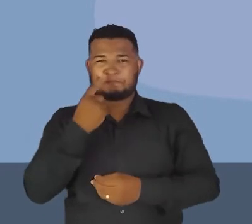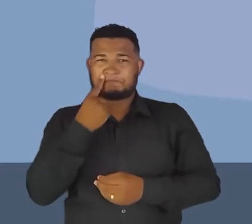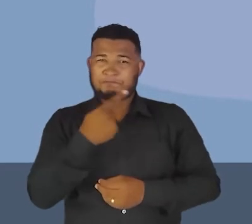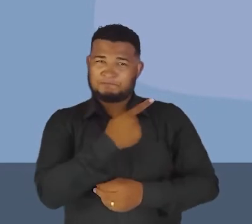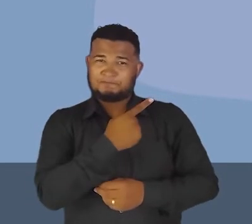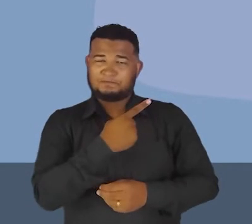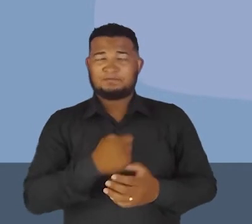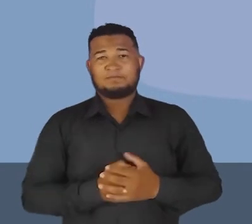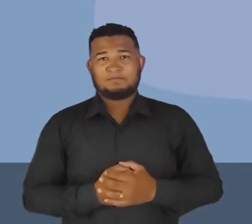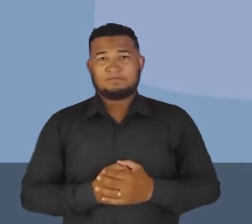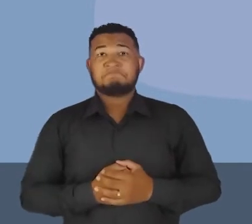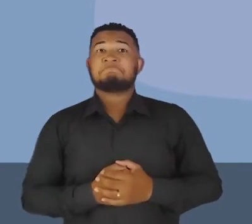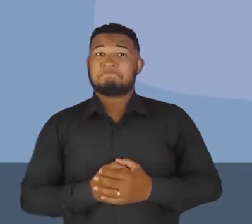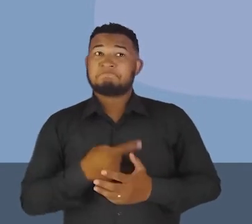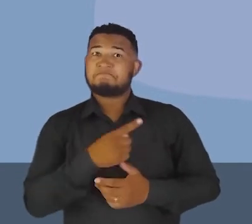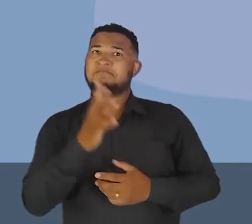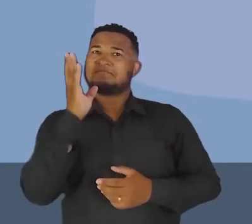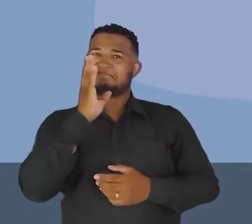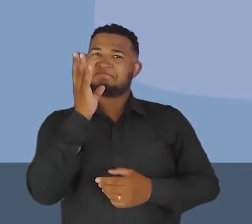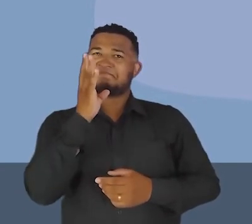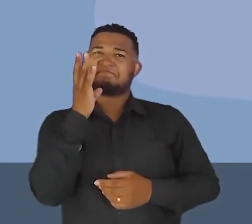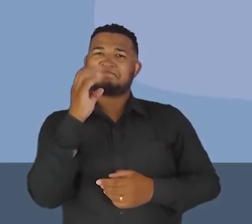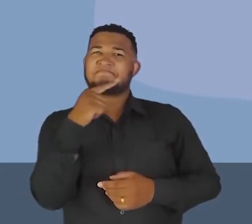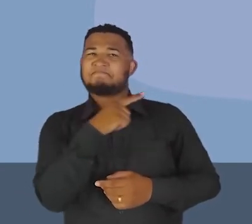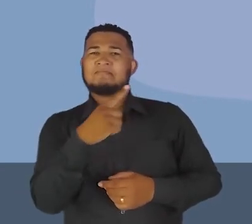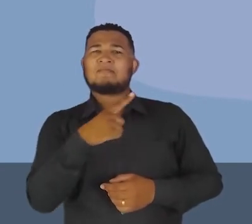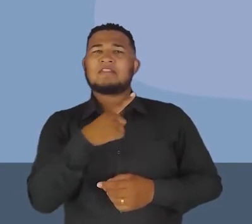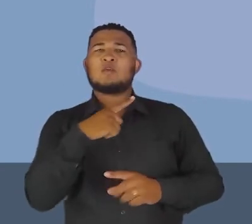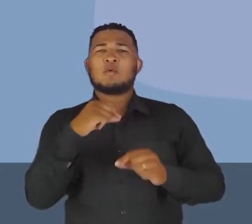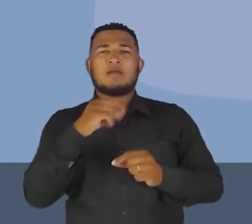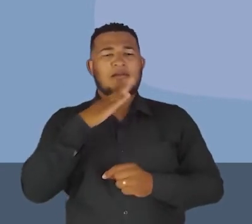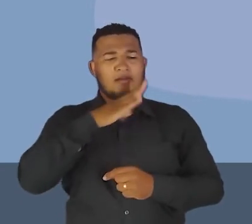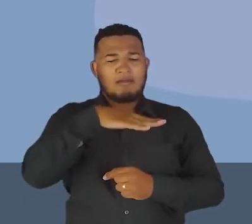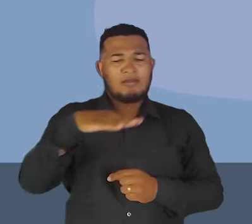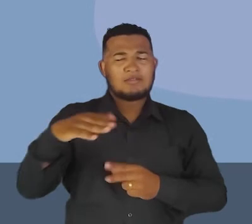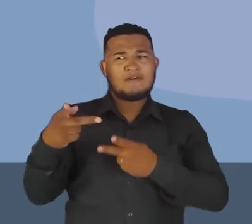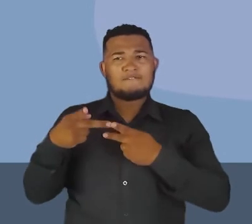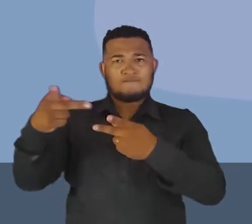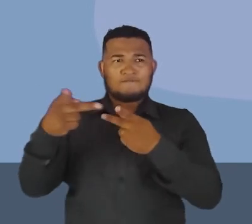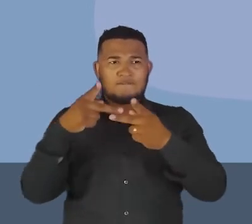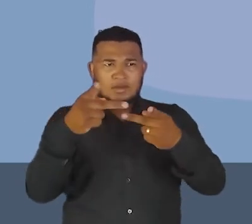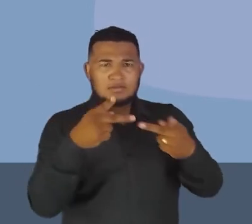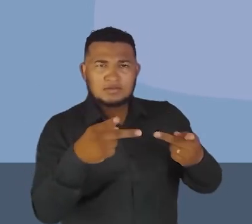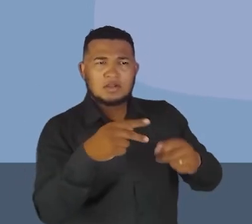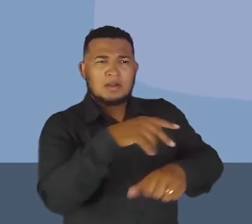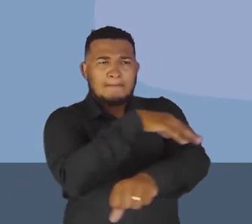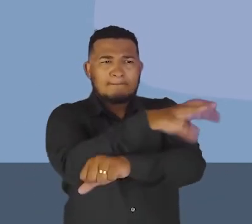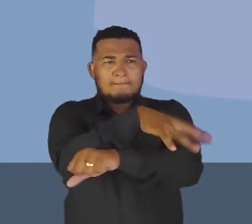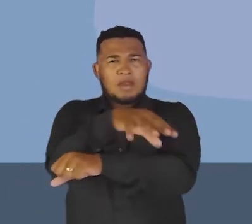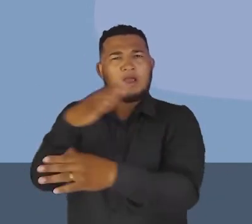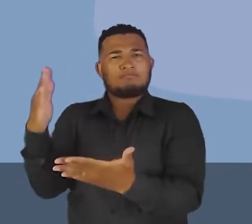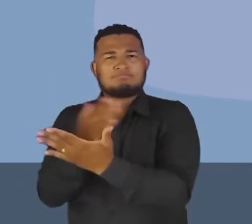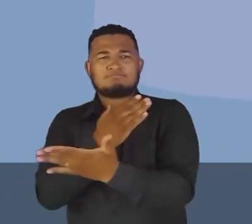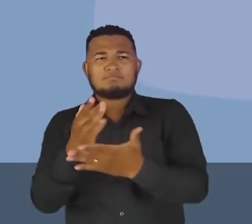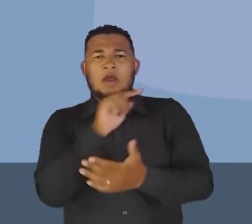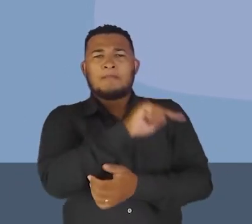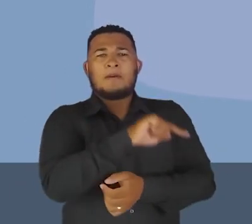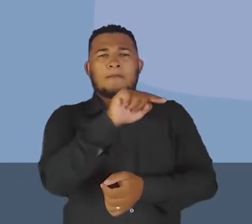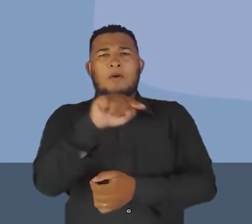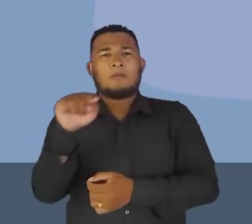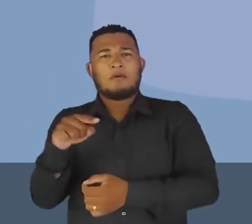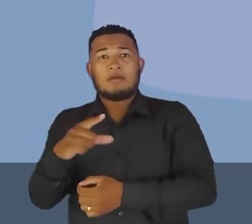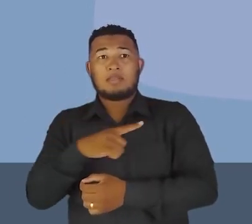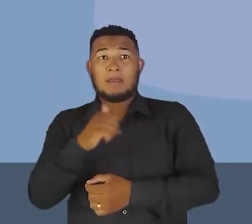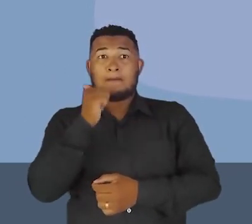vocês verem. Olha que top! A gente tem aqui as crianças visitando alguns parques, né? Ecológicos, né? A gente tem a